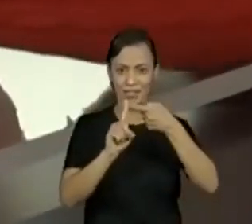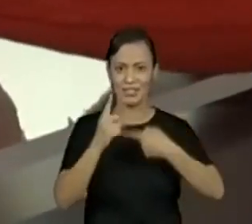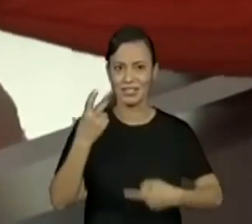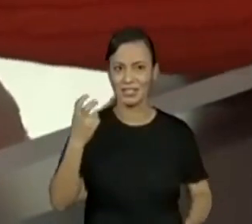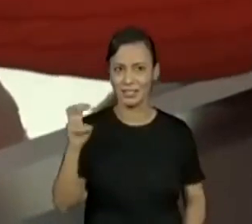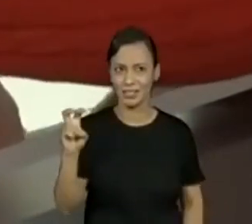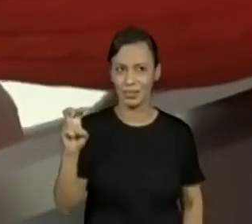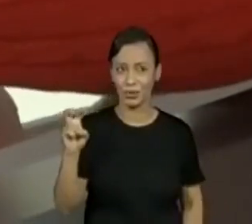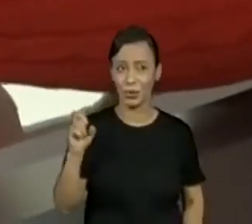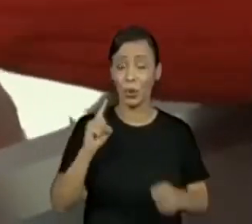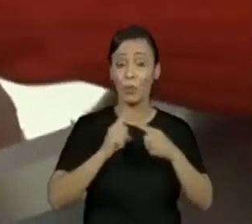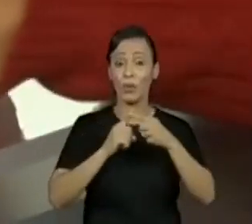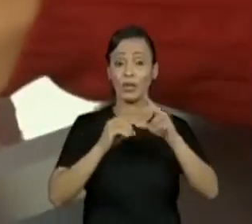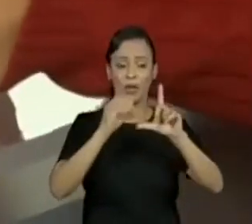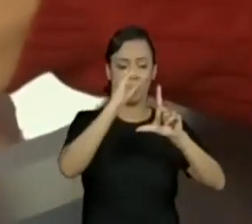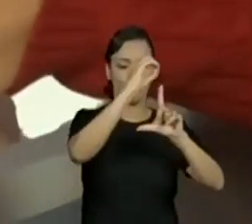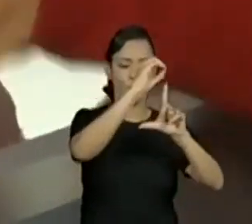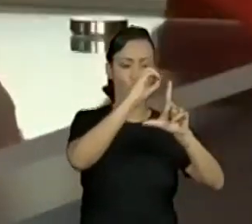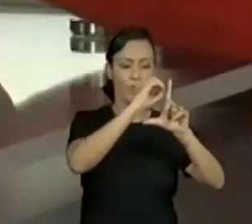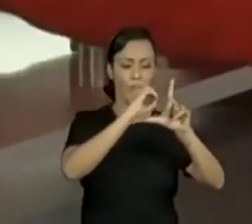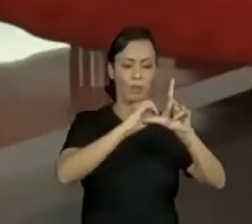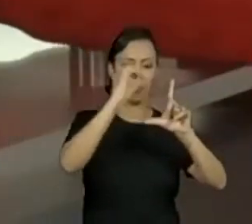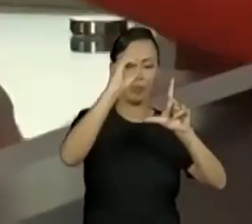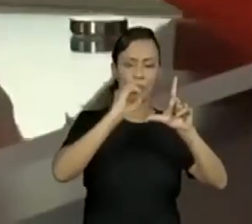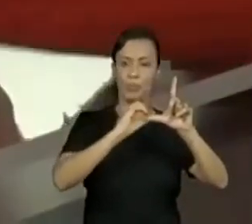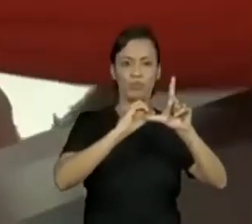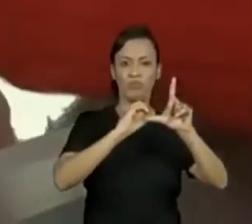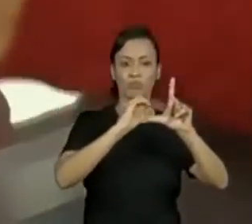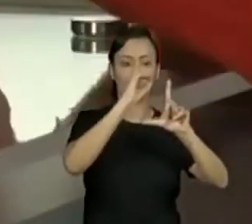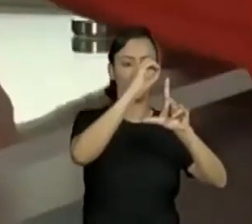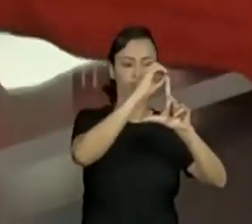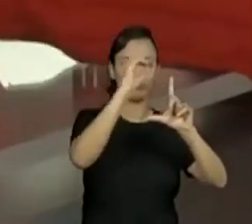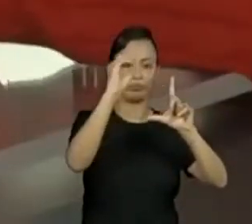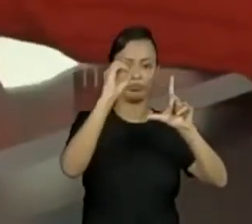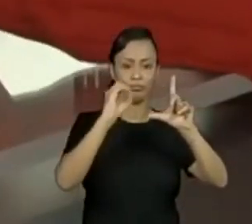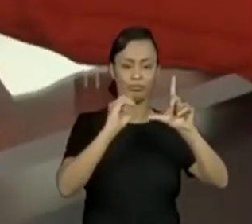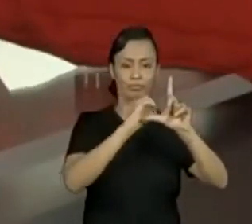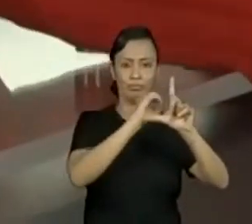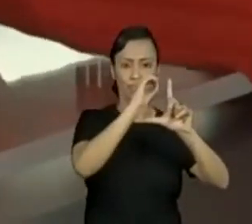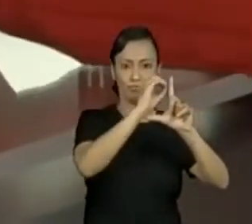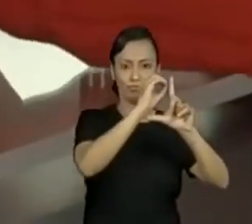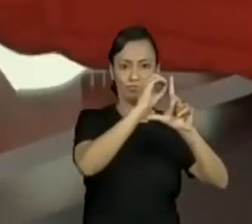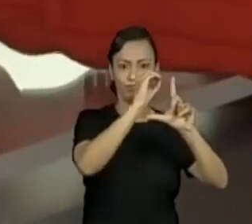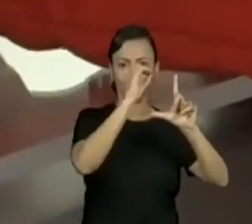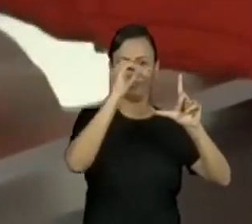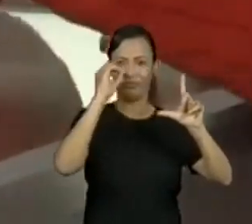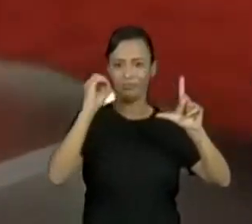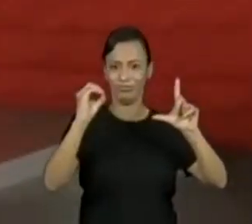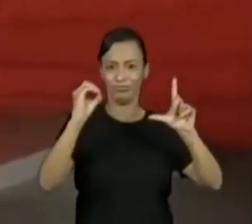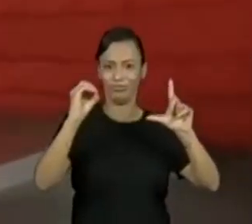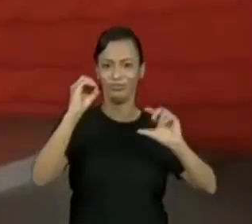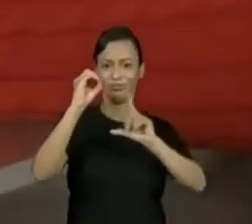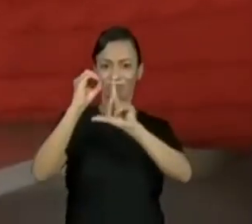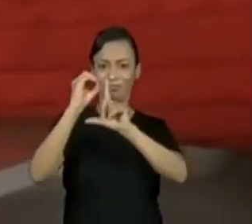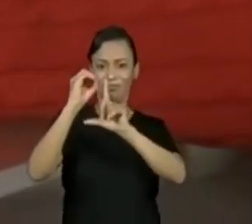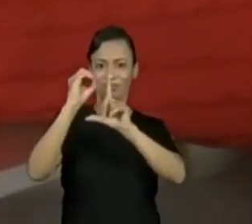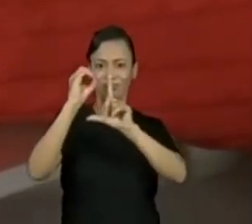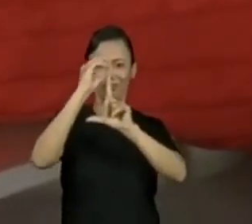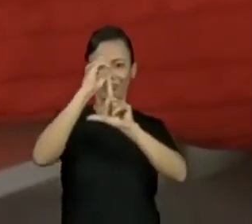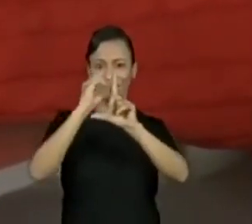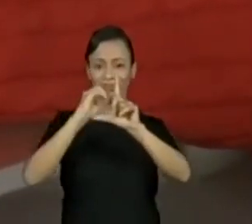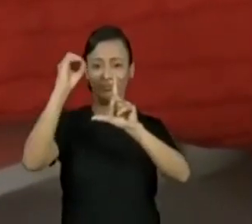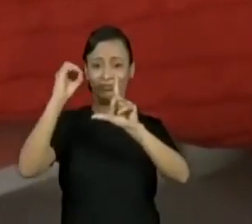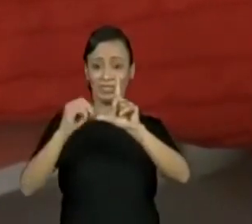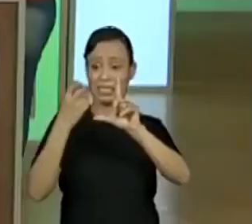que eu passei o um dos seis para cá. Então, ficou cinco mais cinco. Vamos ver se dá o mesmo resultado? Olha lá. Ela